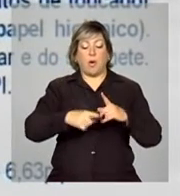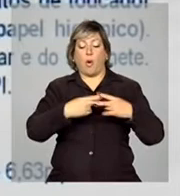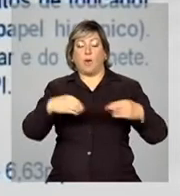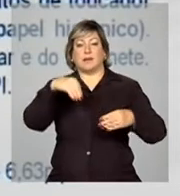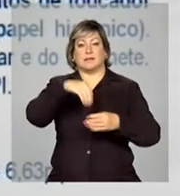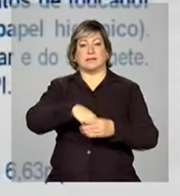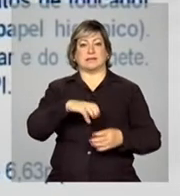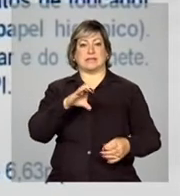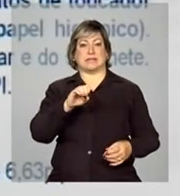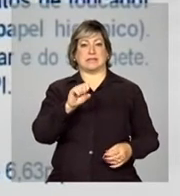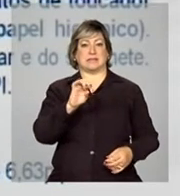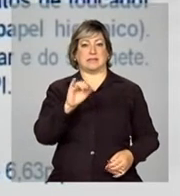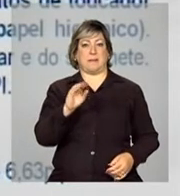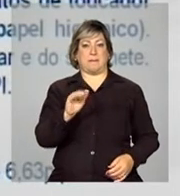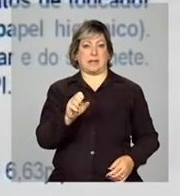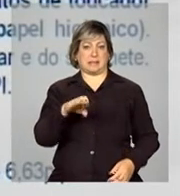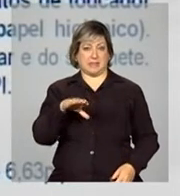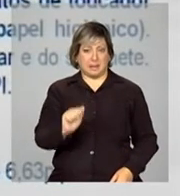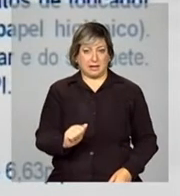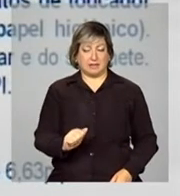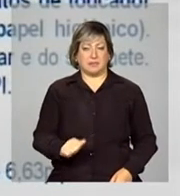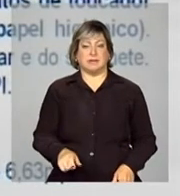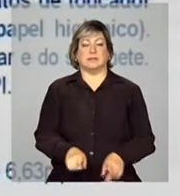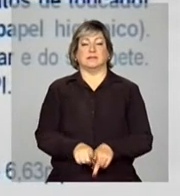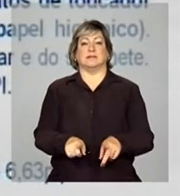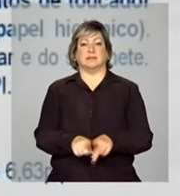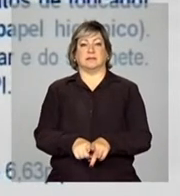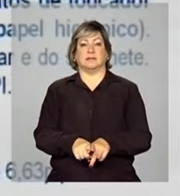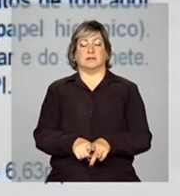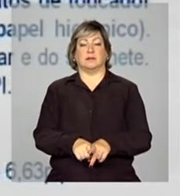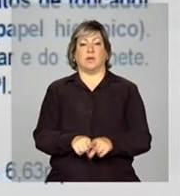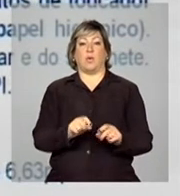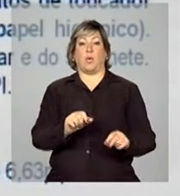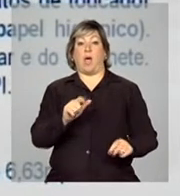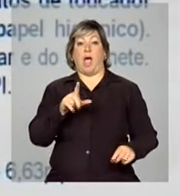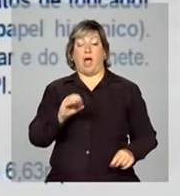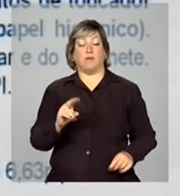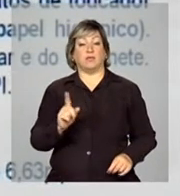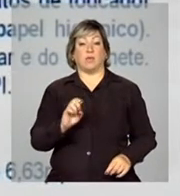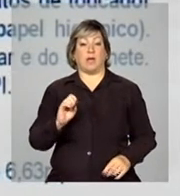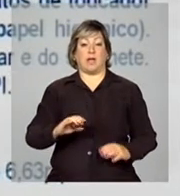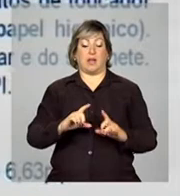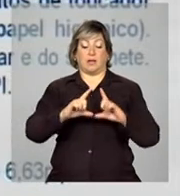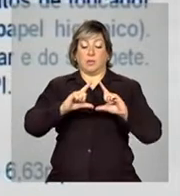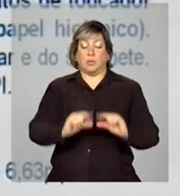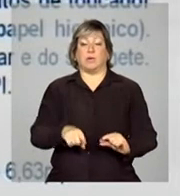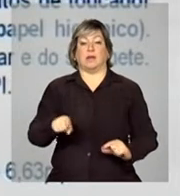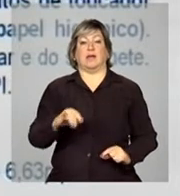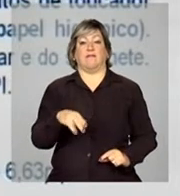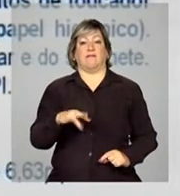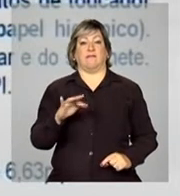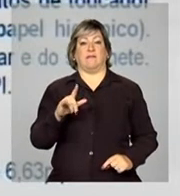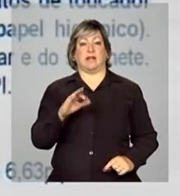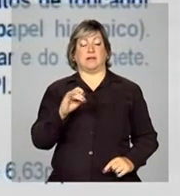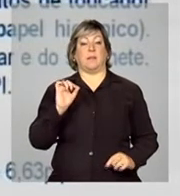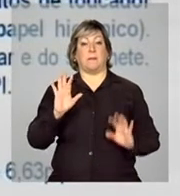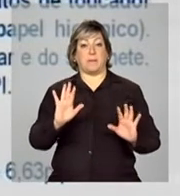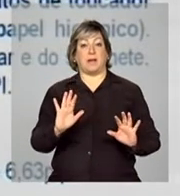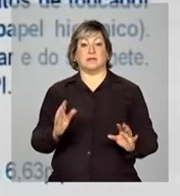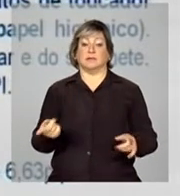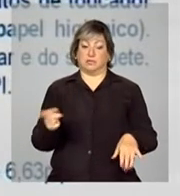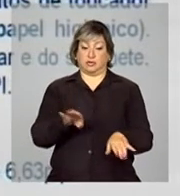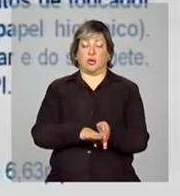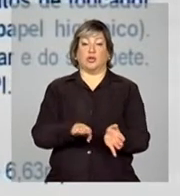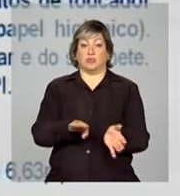à medida que, obviamente, o objetivo não era exatamente reduzir a inflação, mas é que veio em bom